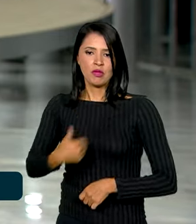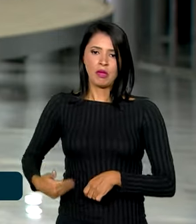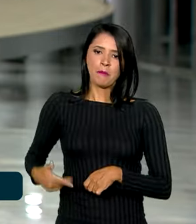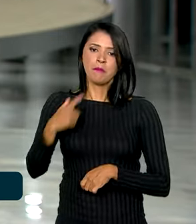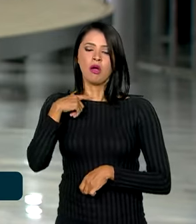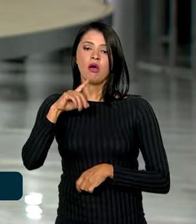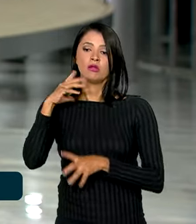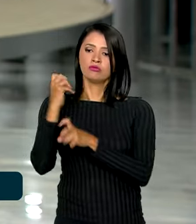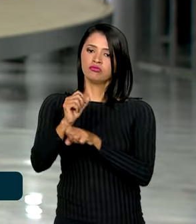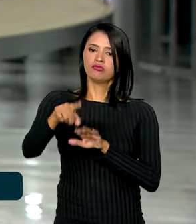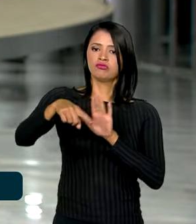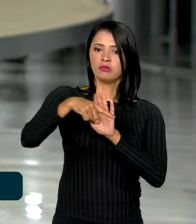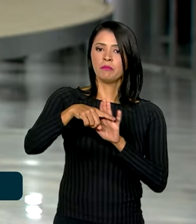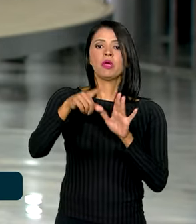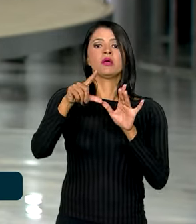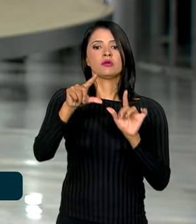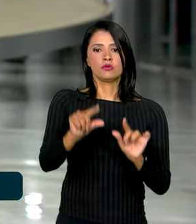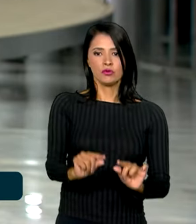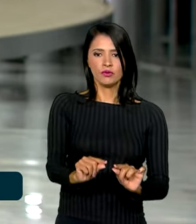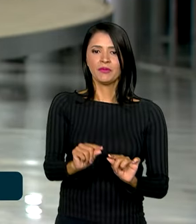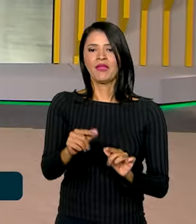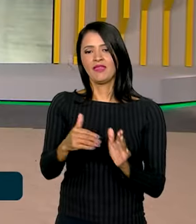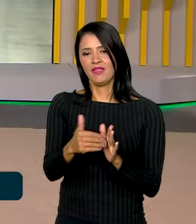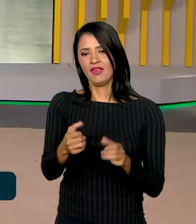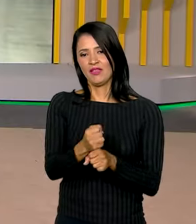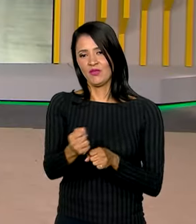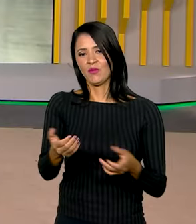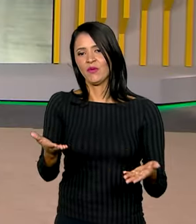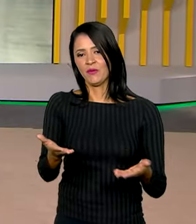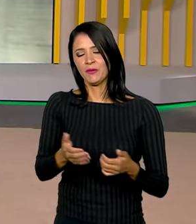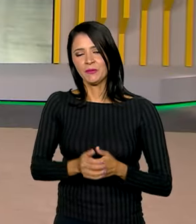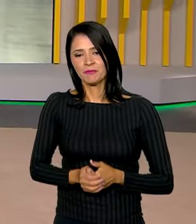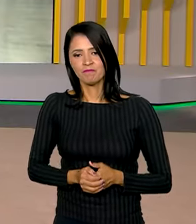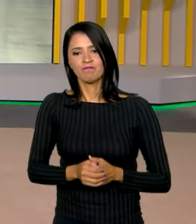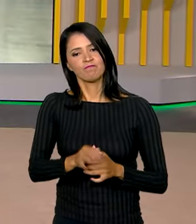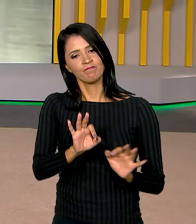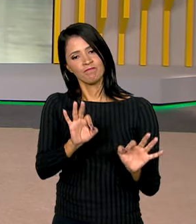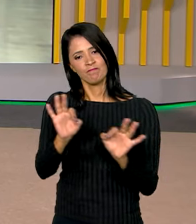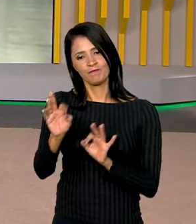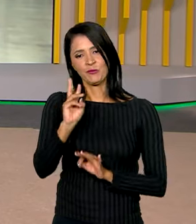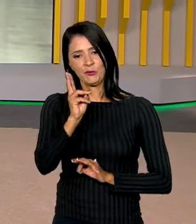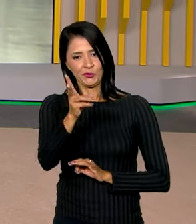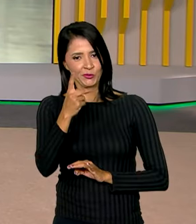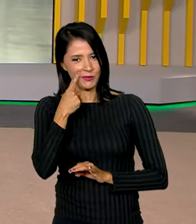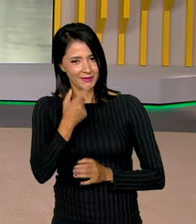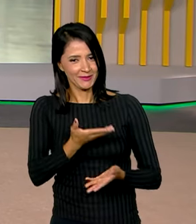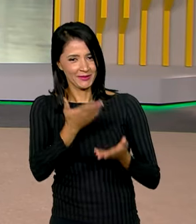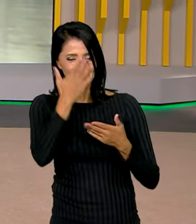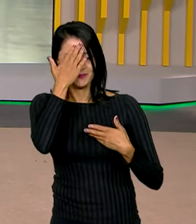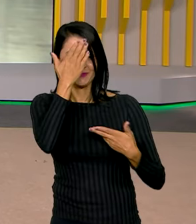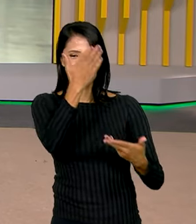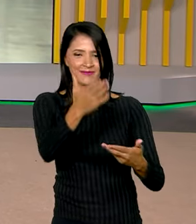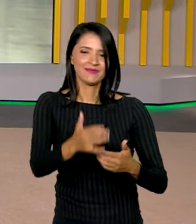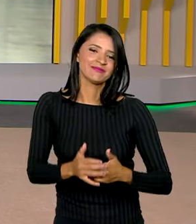contas públicas ainda este ano. Roberto. Bom, então vamos continuar acompanhando esse assunto, né, Pablo? Muito obrigado, até a próxima.